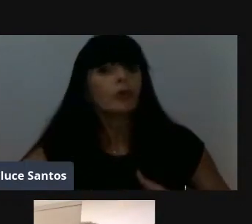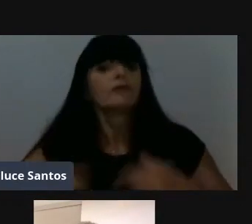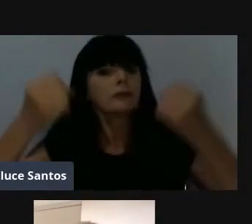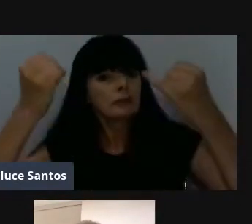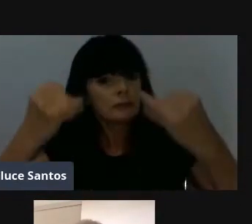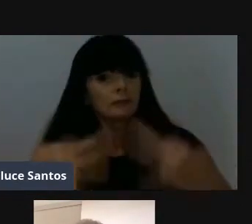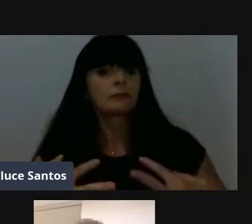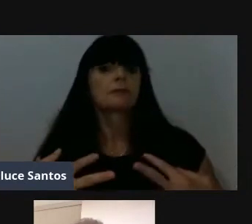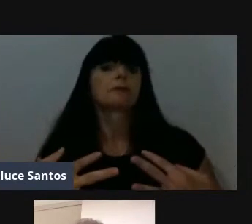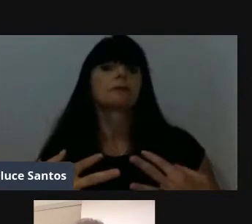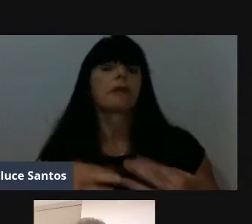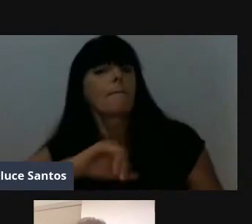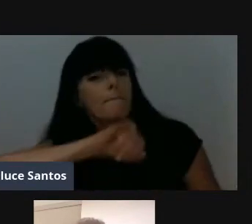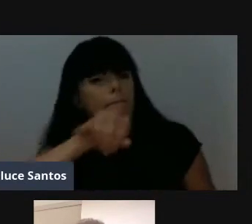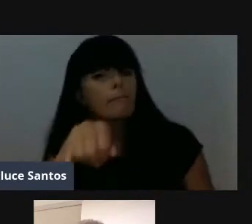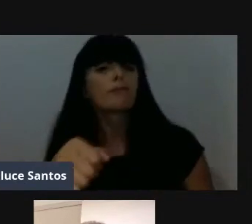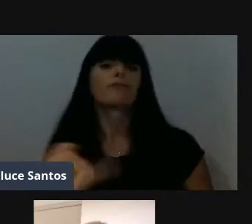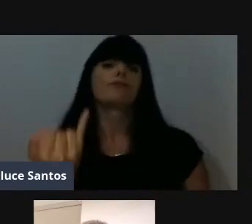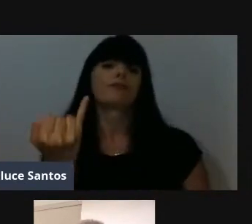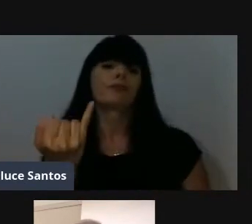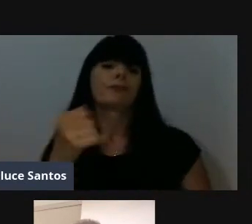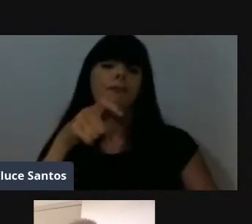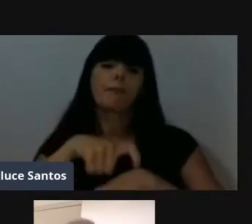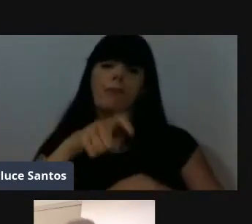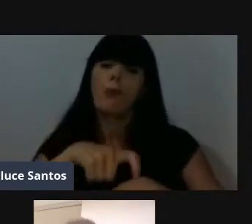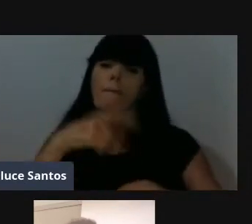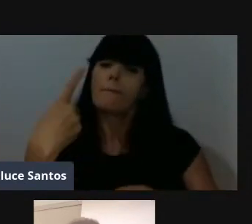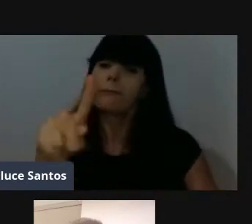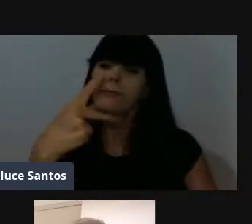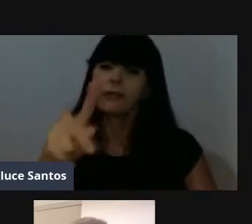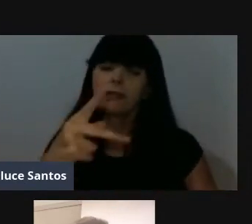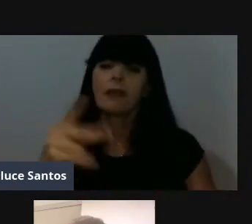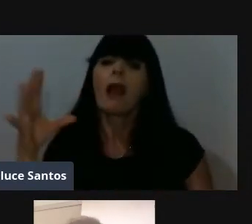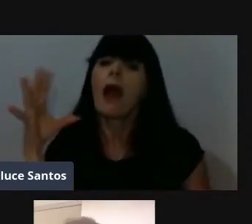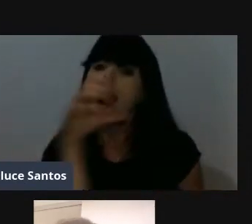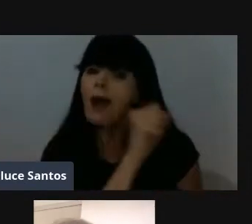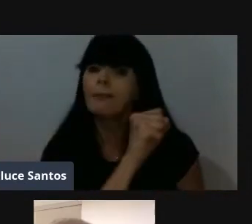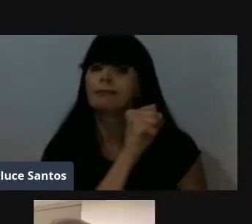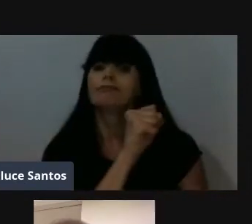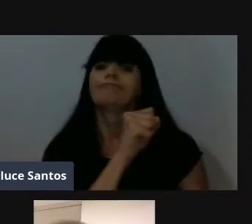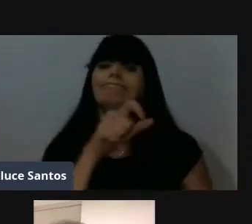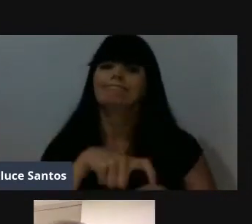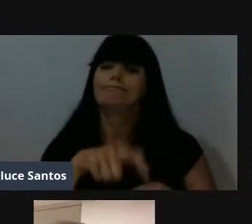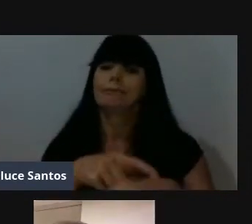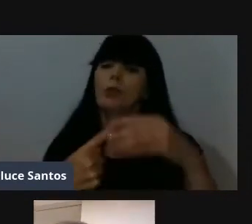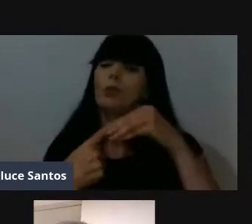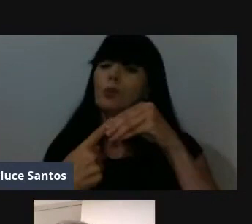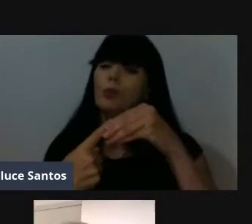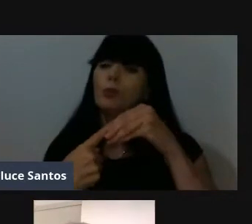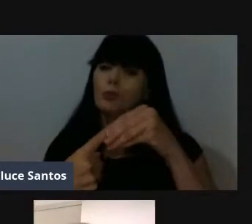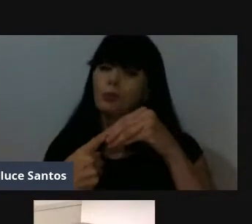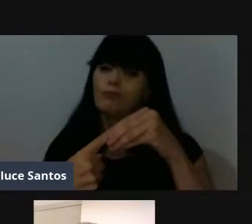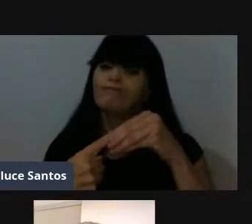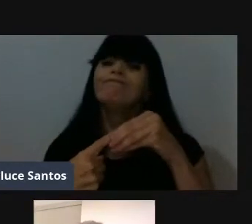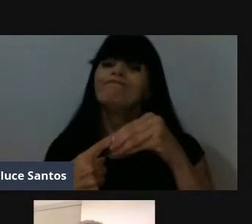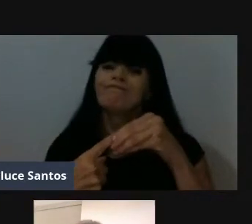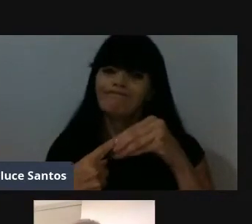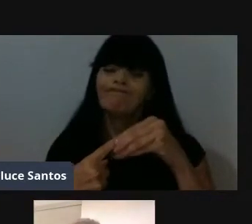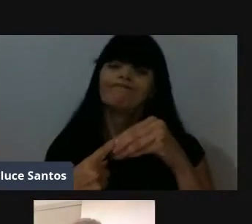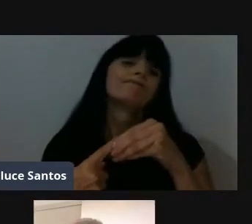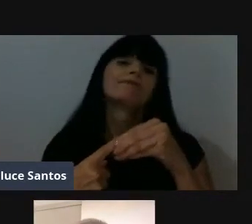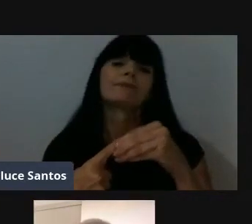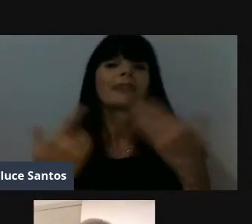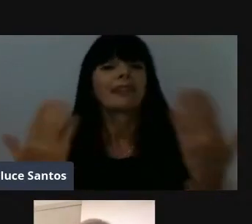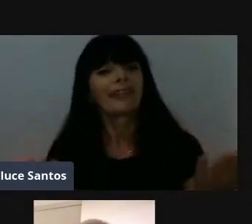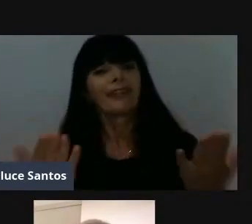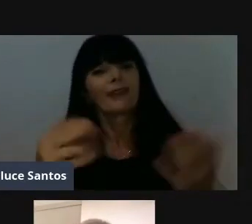então, aproveitem, né, esse momento de vocês, e passa rápido, e esse momento é único, né, e, Dona